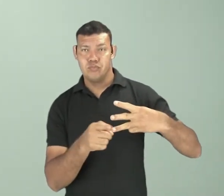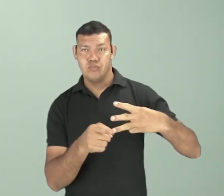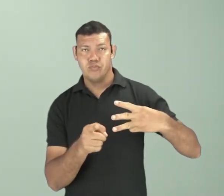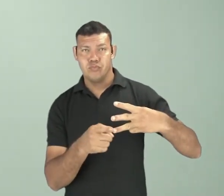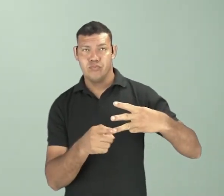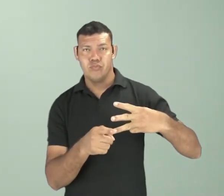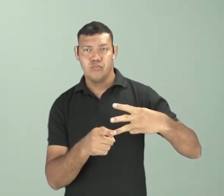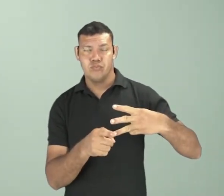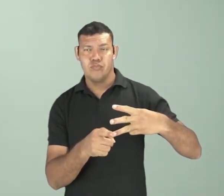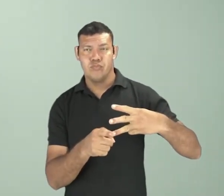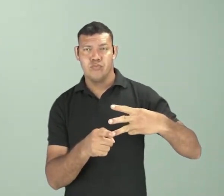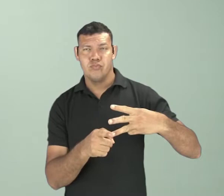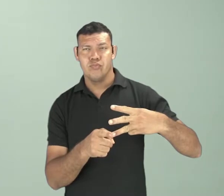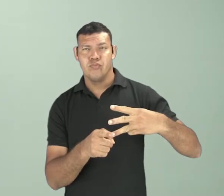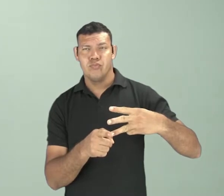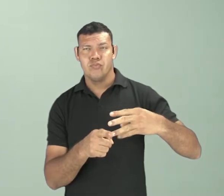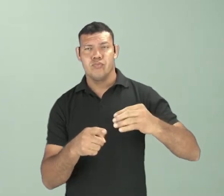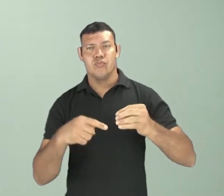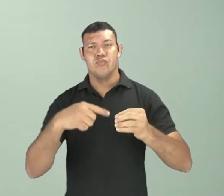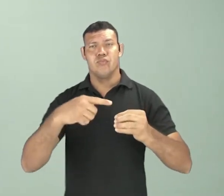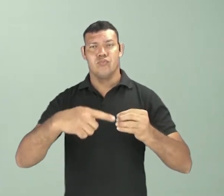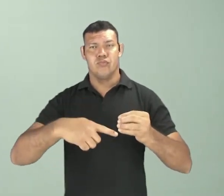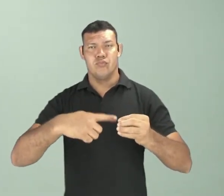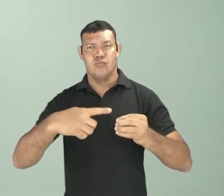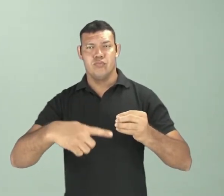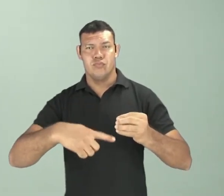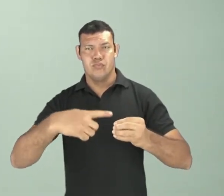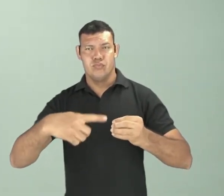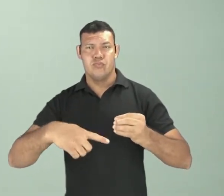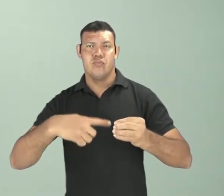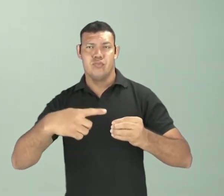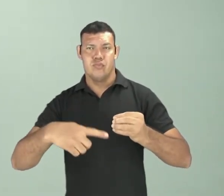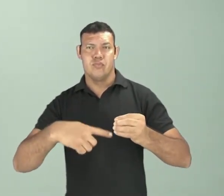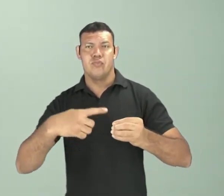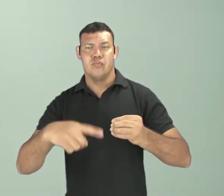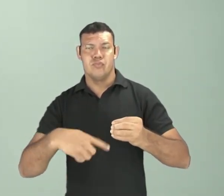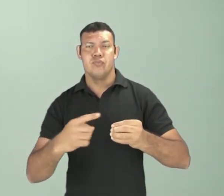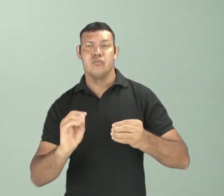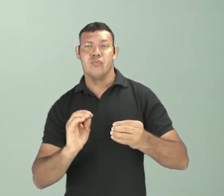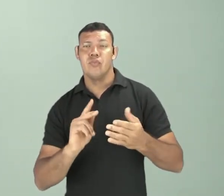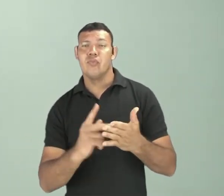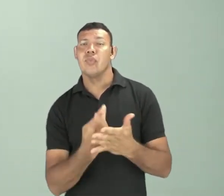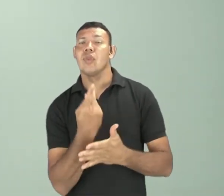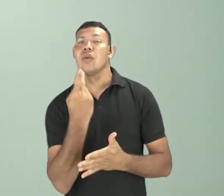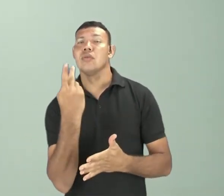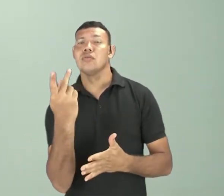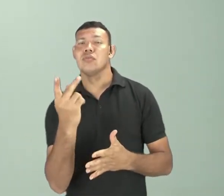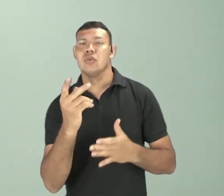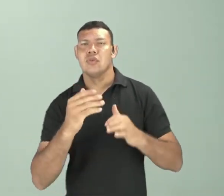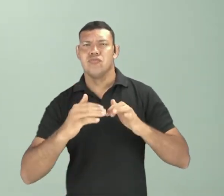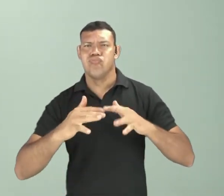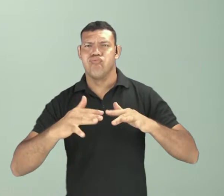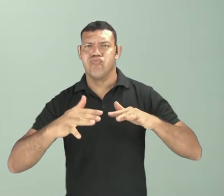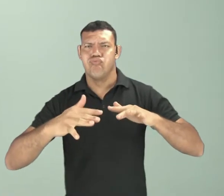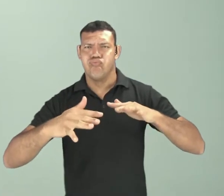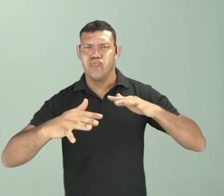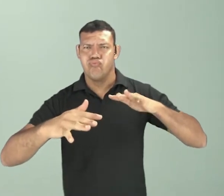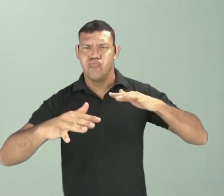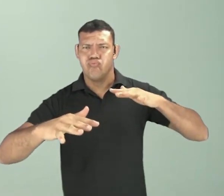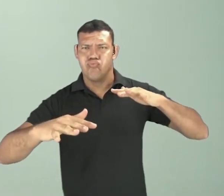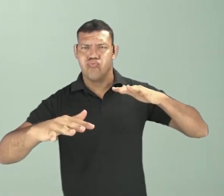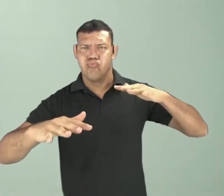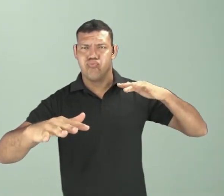maneira de transferência de energia é o processo de radiação, que é aquele que acontece a partir das ondas eletromagnéticas,